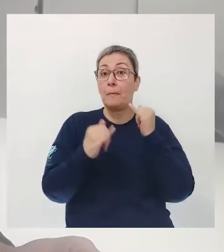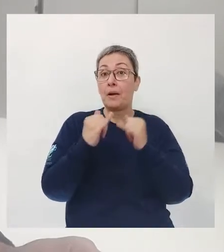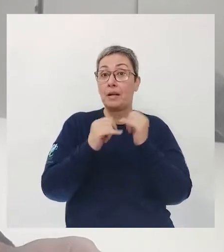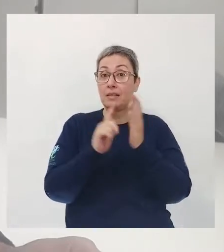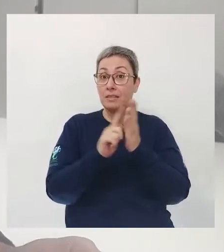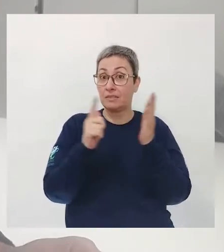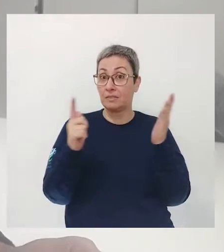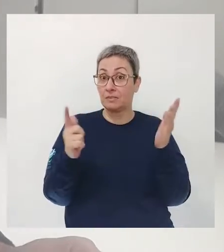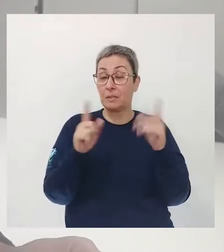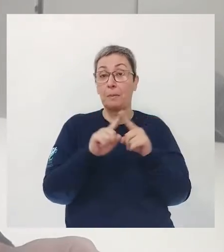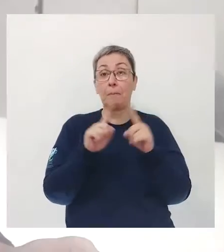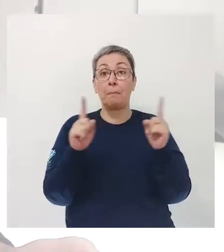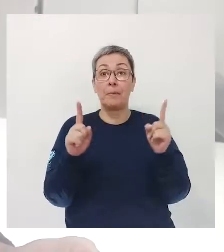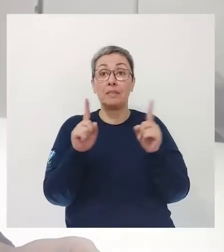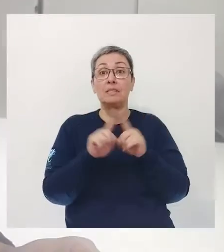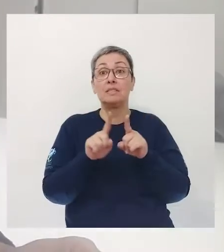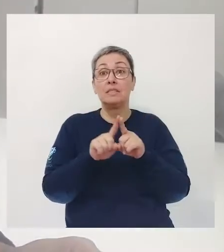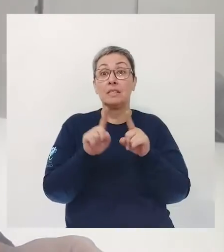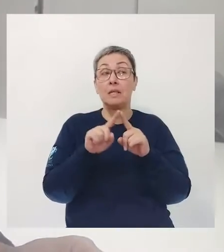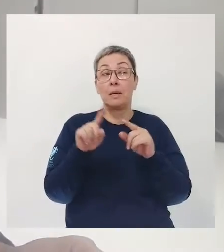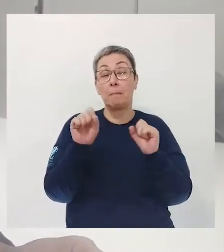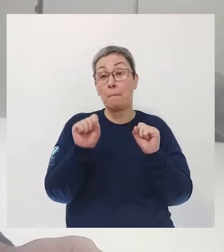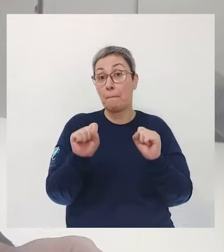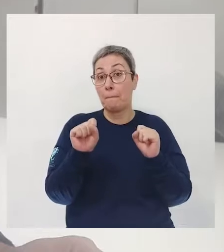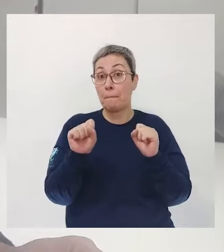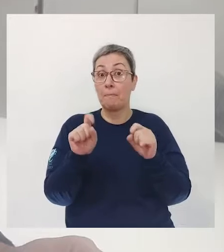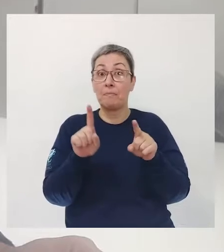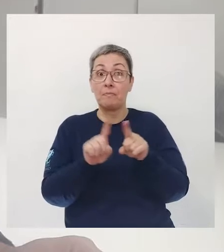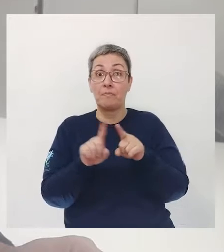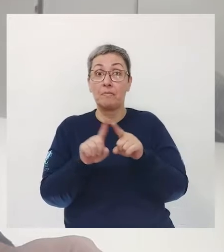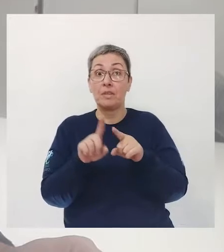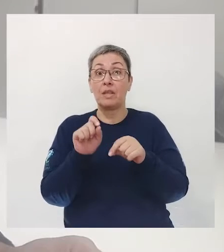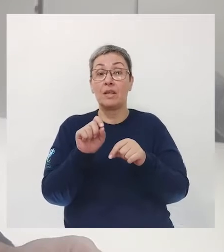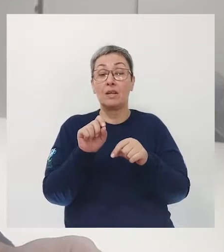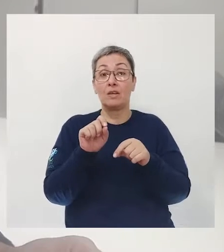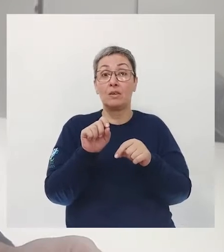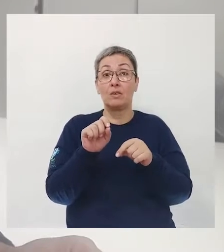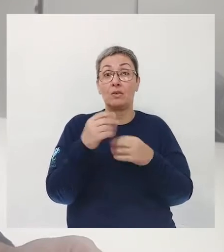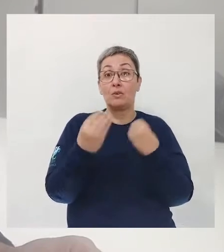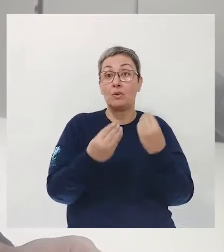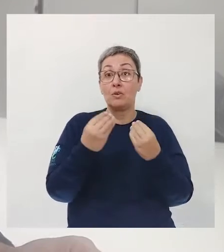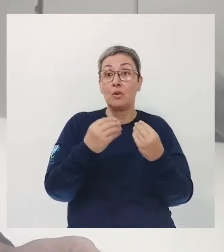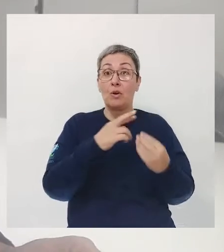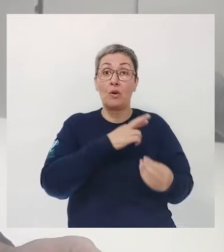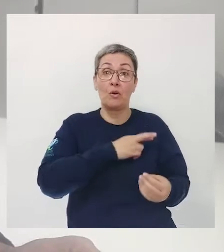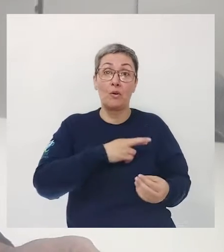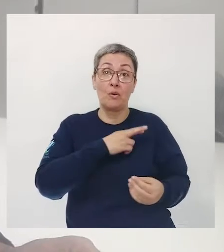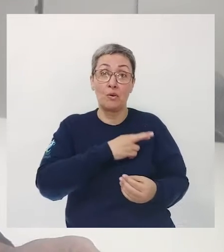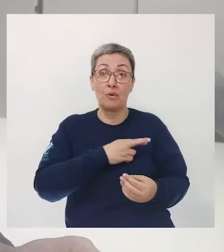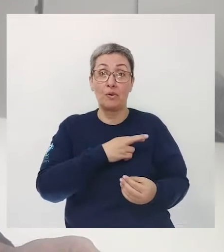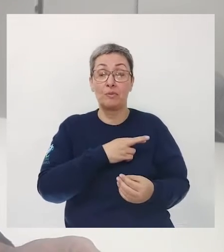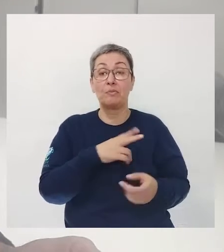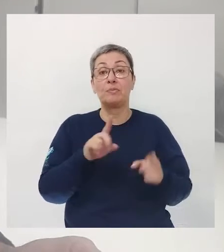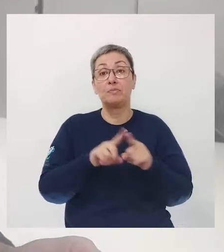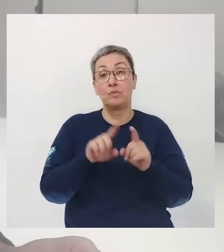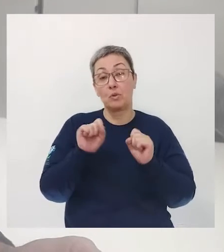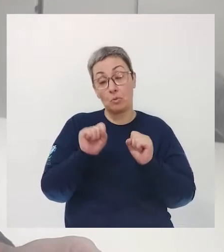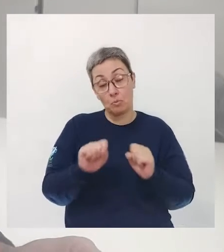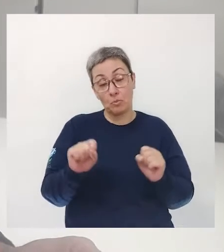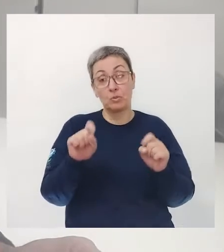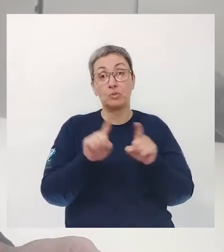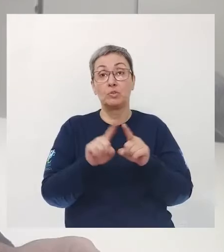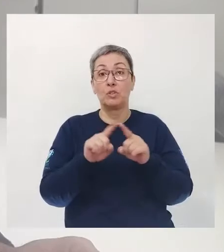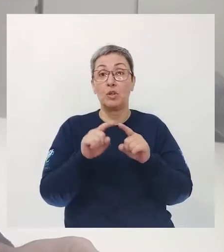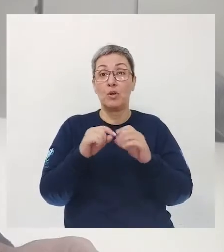parecido com um jornal Mas também pode ser um romance Pode